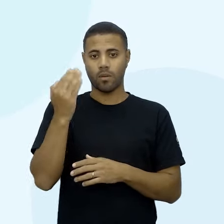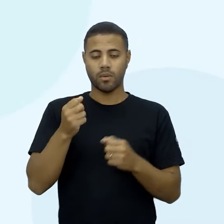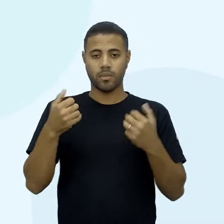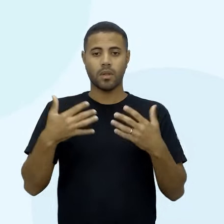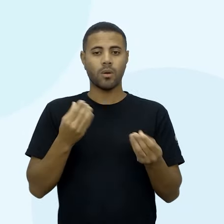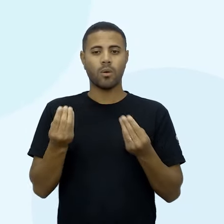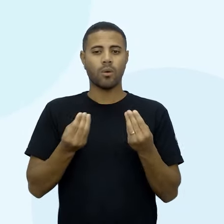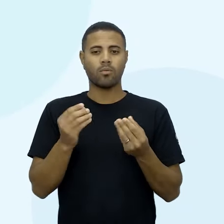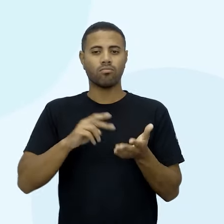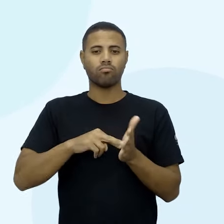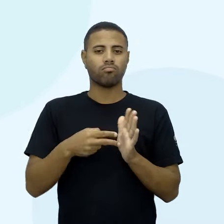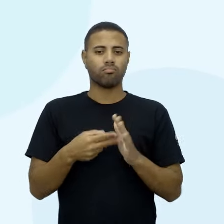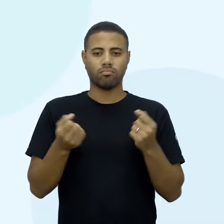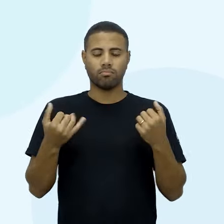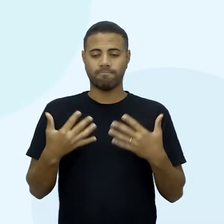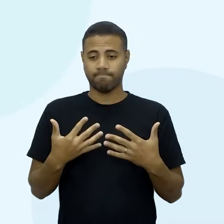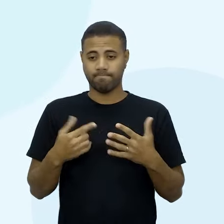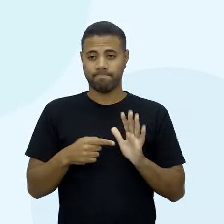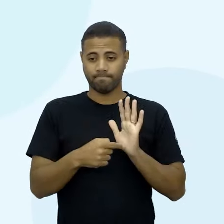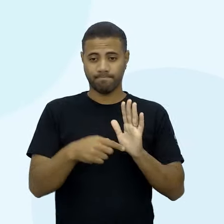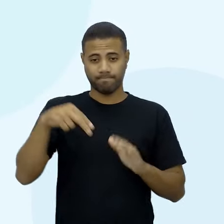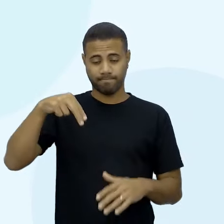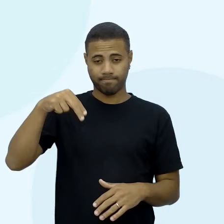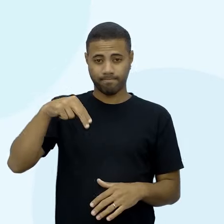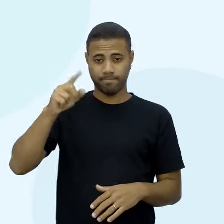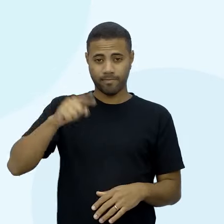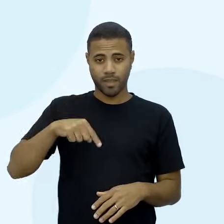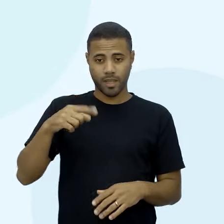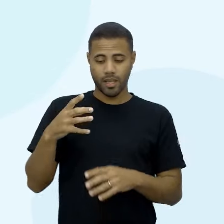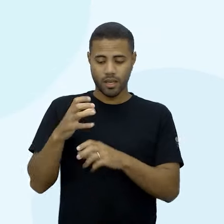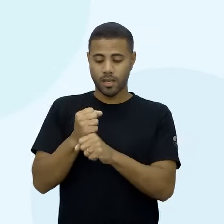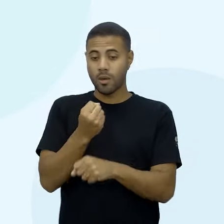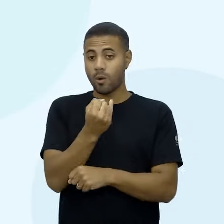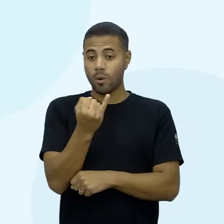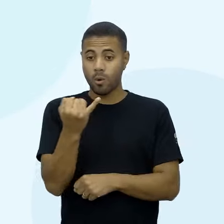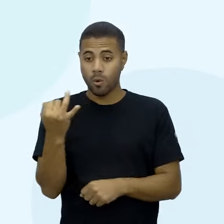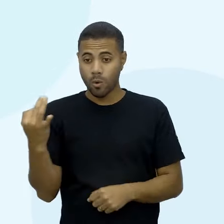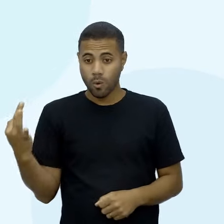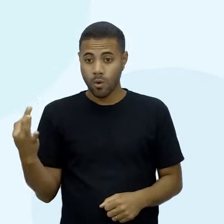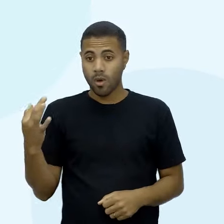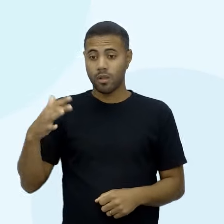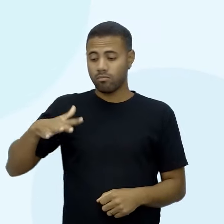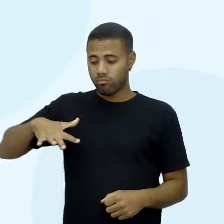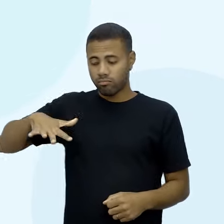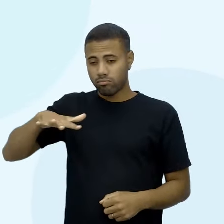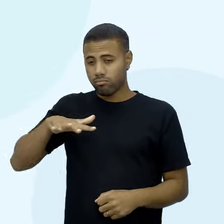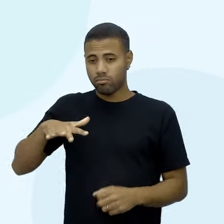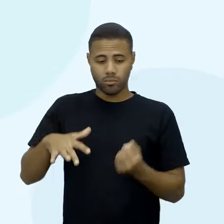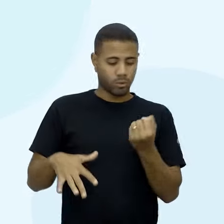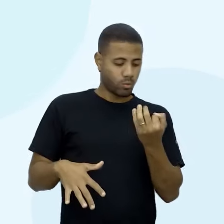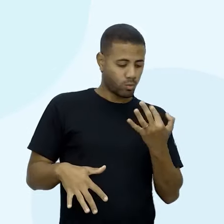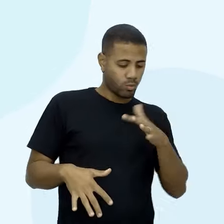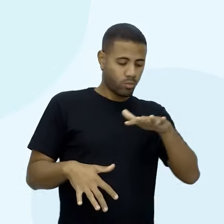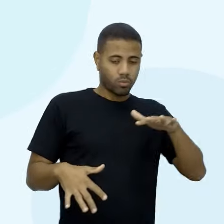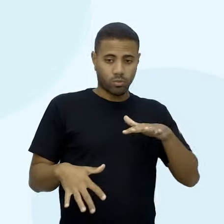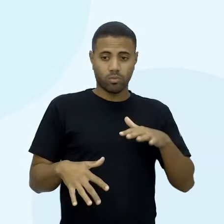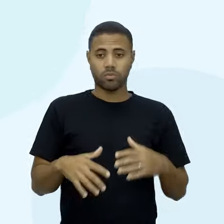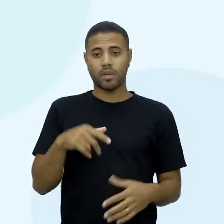é isso aí para vocês, né? Esse N aí é quantidade de elementos da amostra. Olha lá, o N.